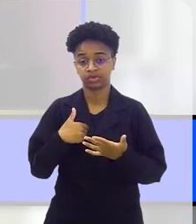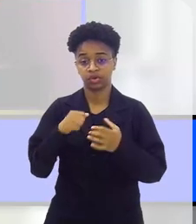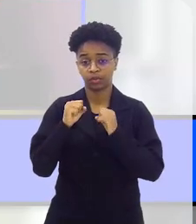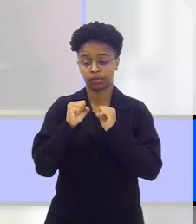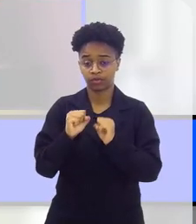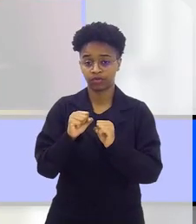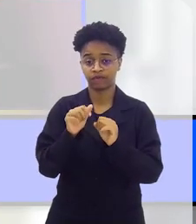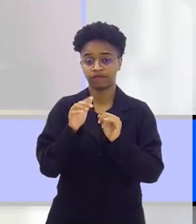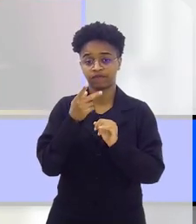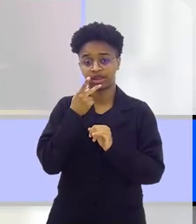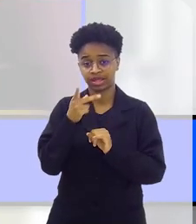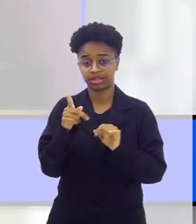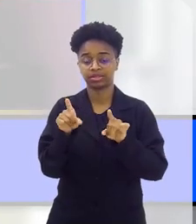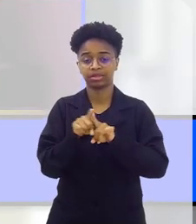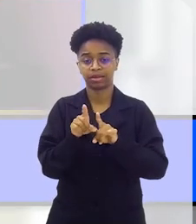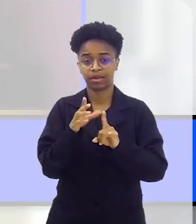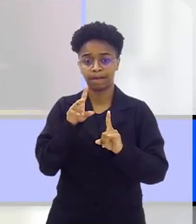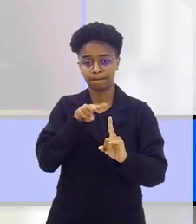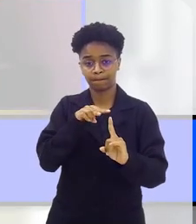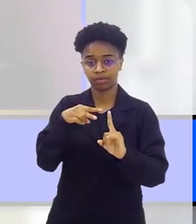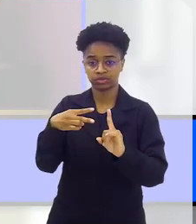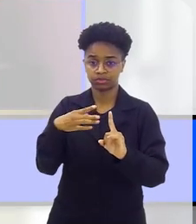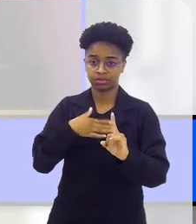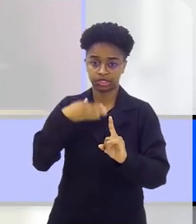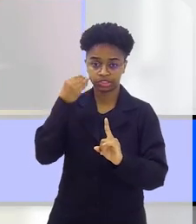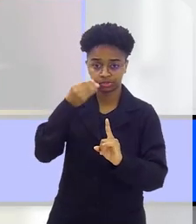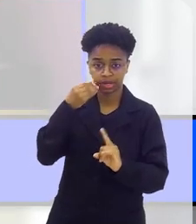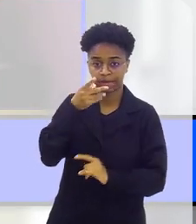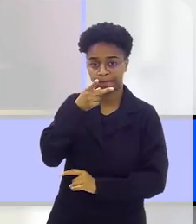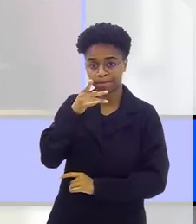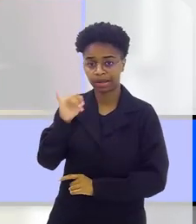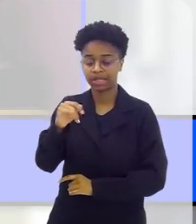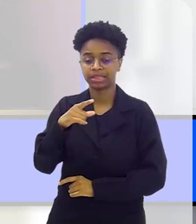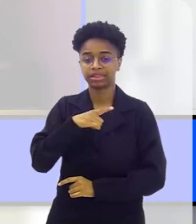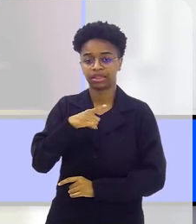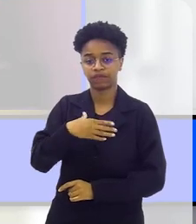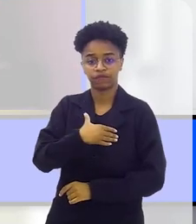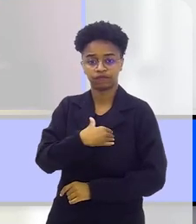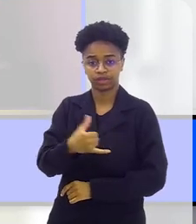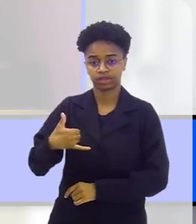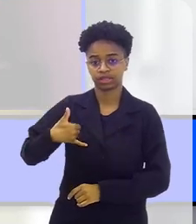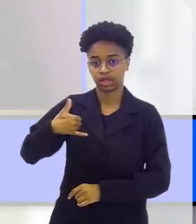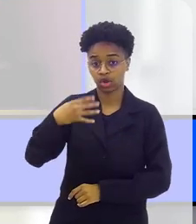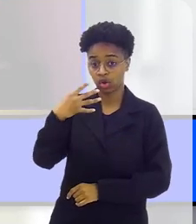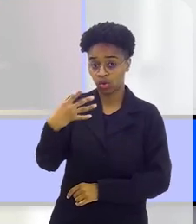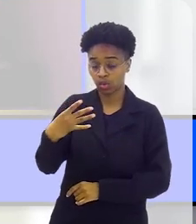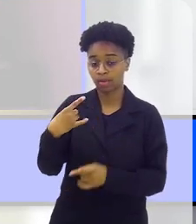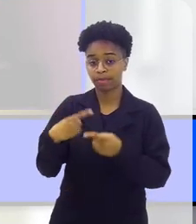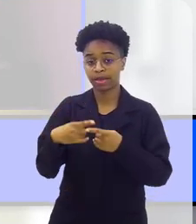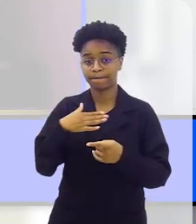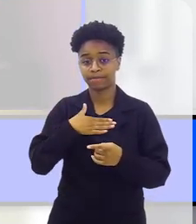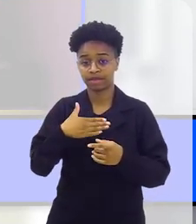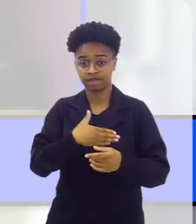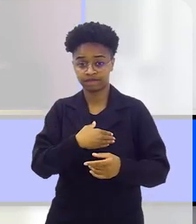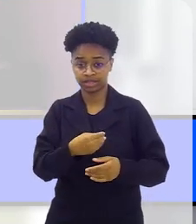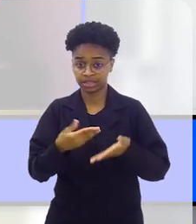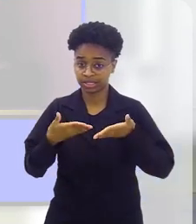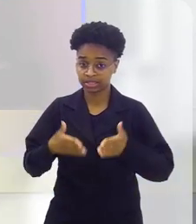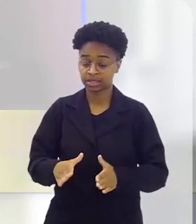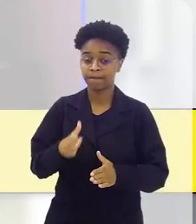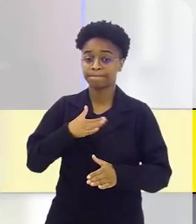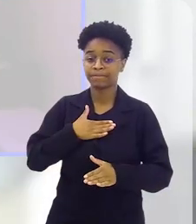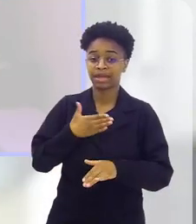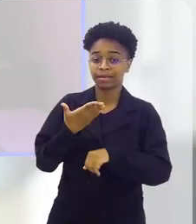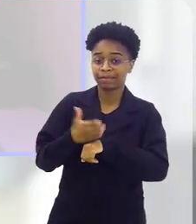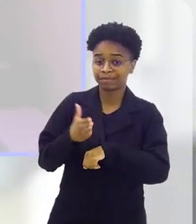Aí eu posso falar também de uma perspectiva pessoal de experiência como pai, né, de uma criança de quatro anos, desde que a minha filha nasceu, o meu